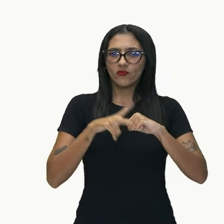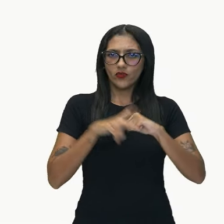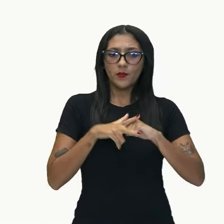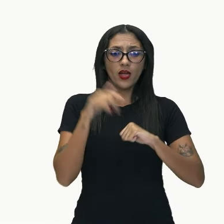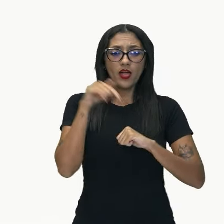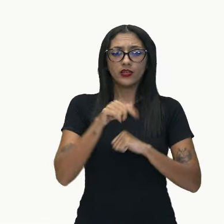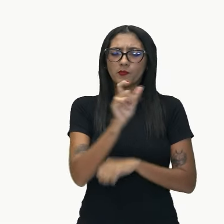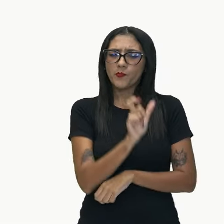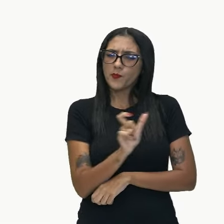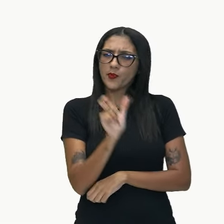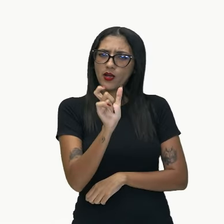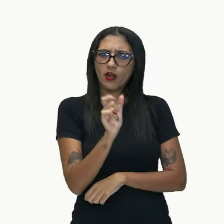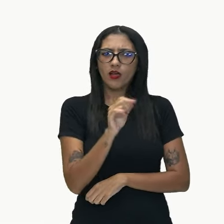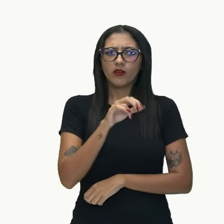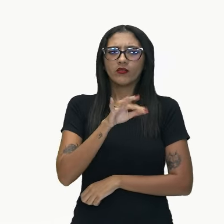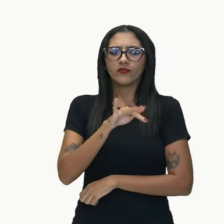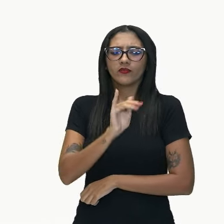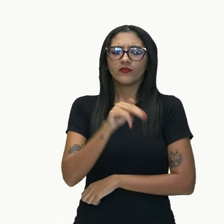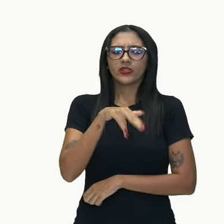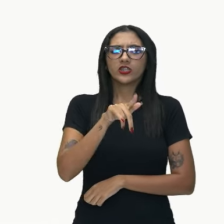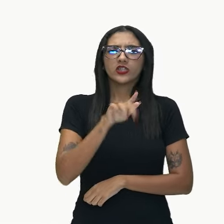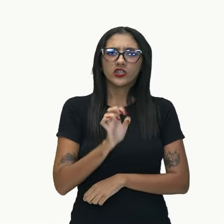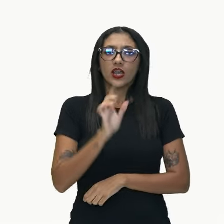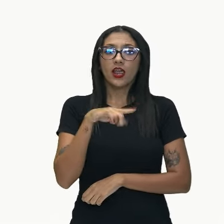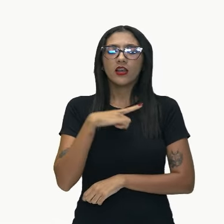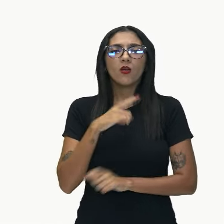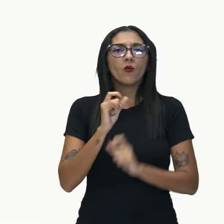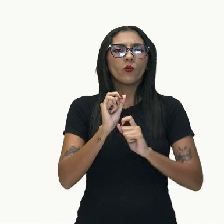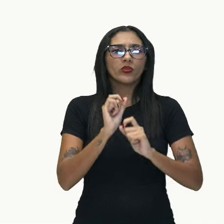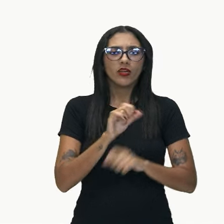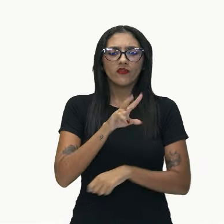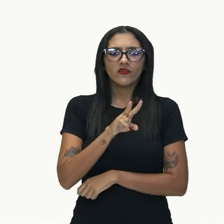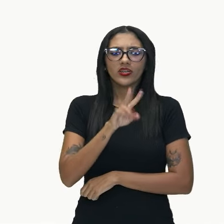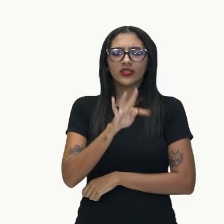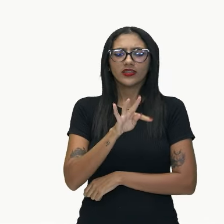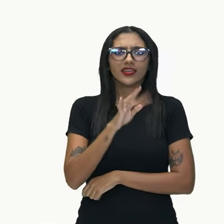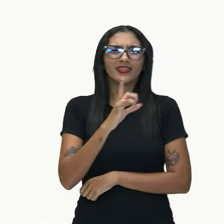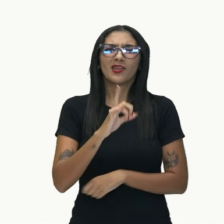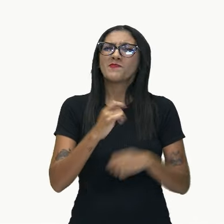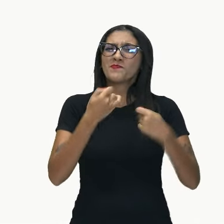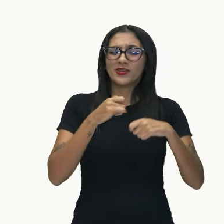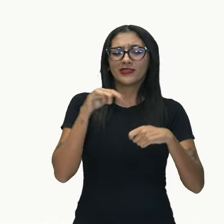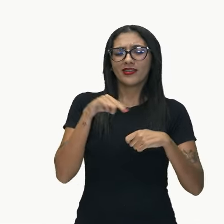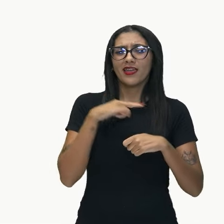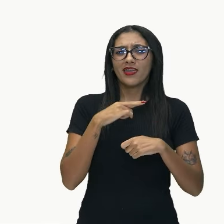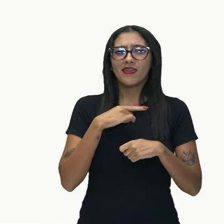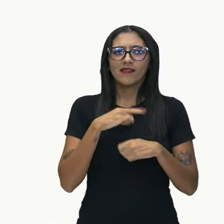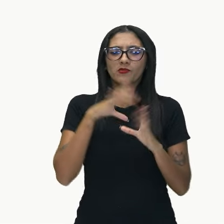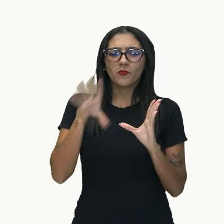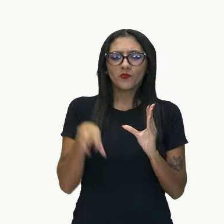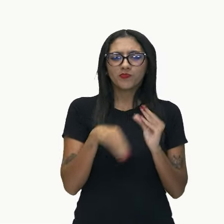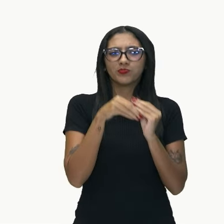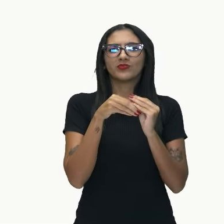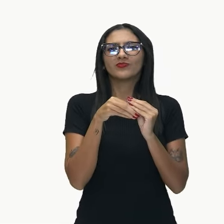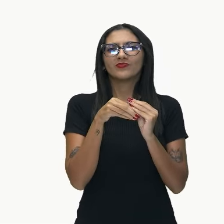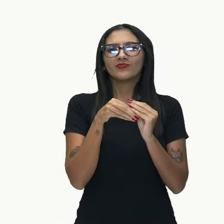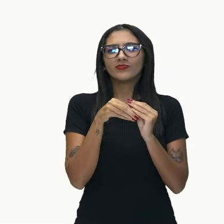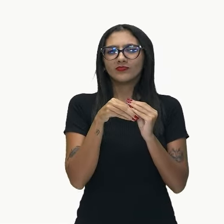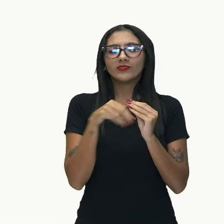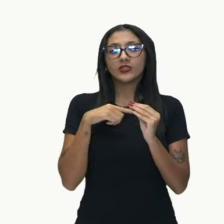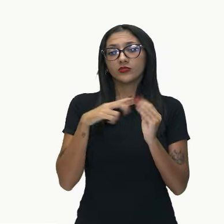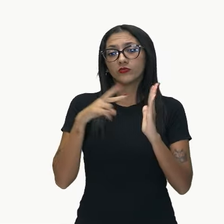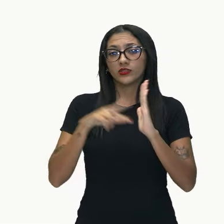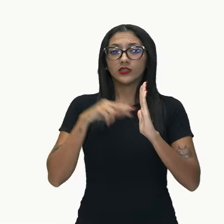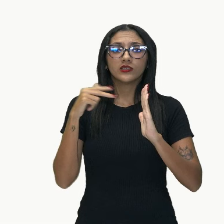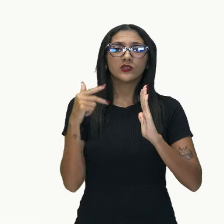finge é um verbo transitivo direto, seja, precisa de complementação, tá? E essa complementação